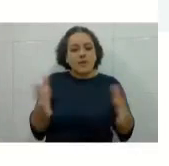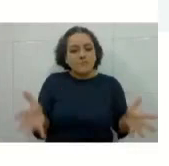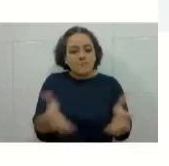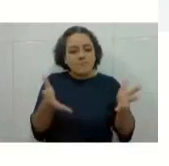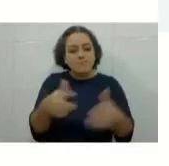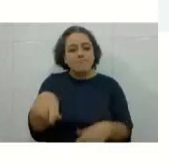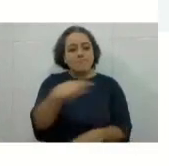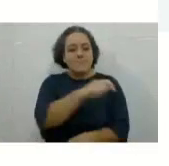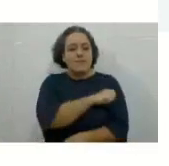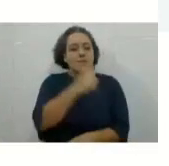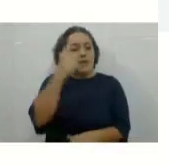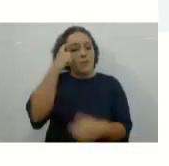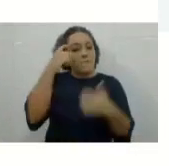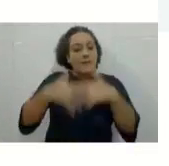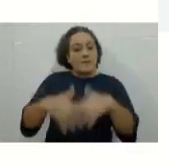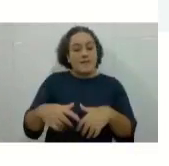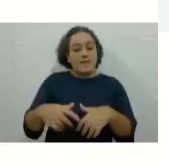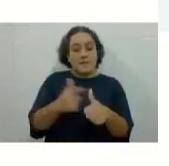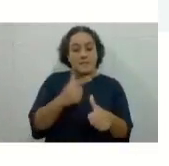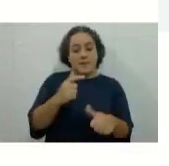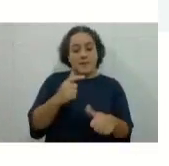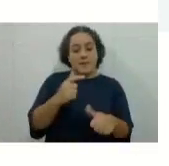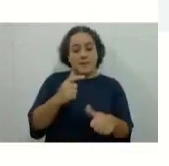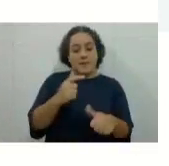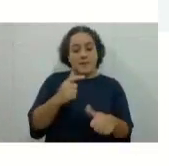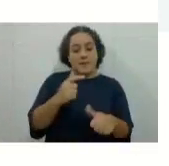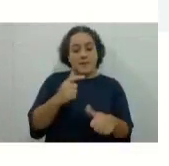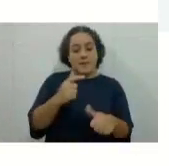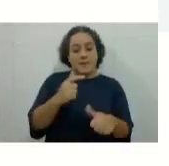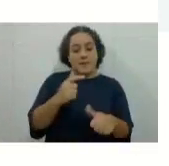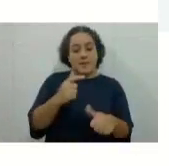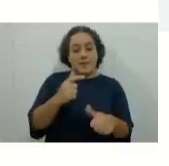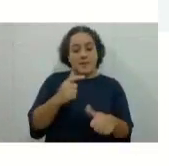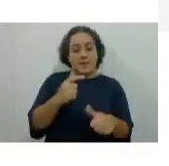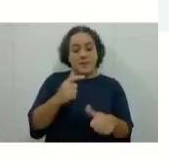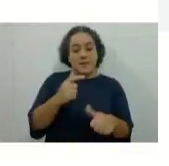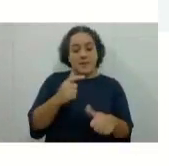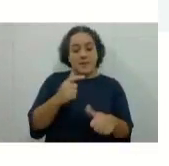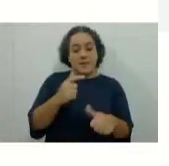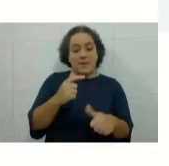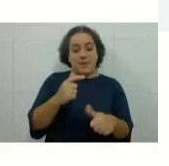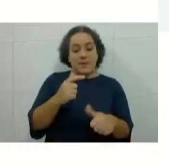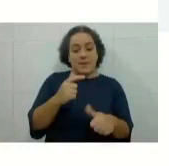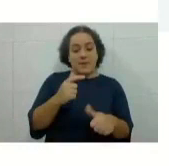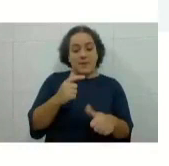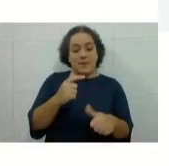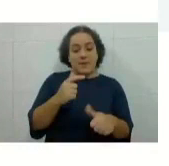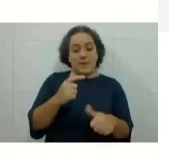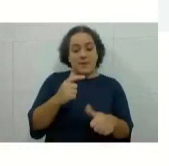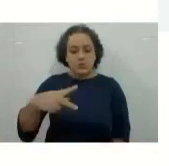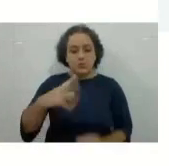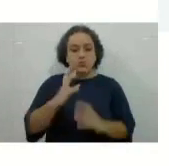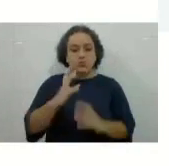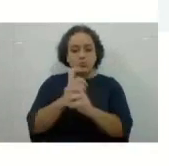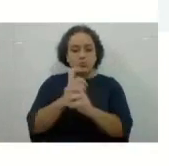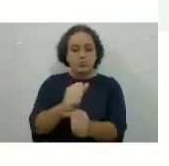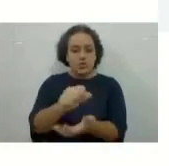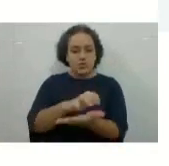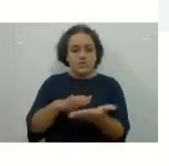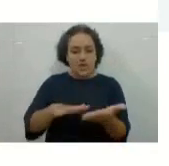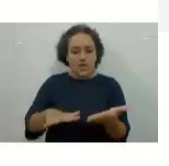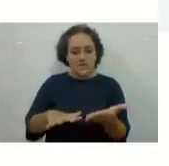pontos de atividades, né? Se vocês alcançaram 24, né?